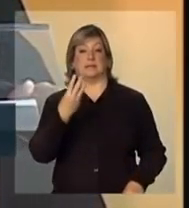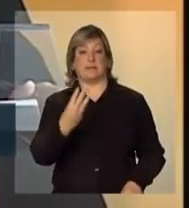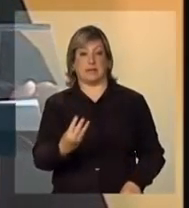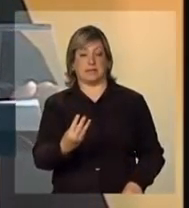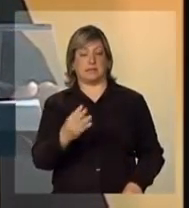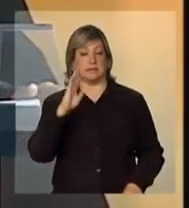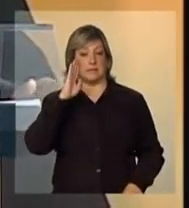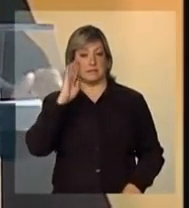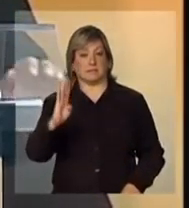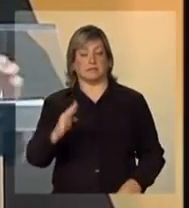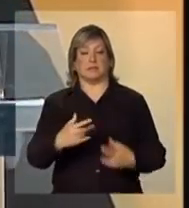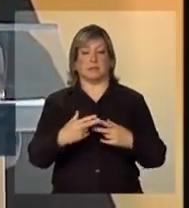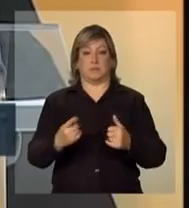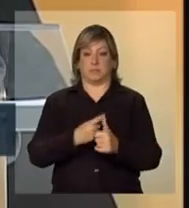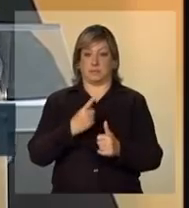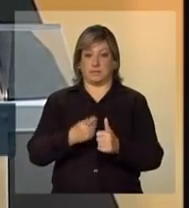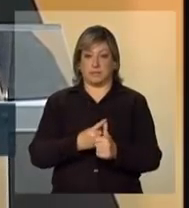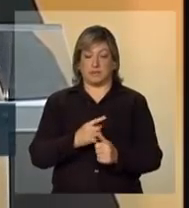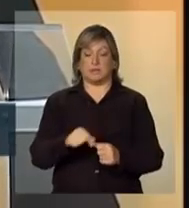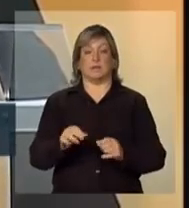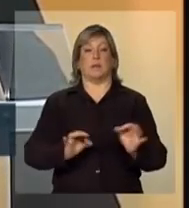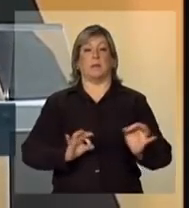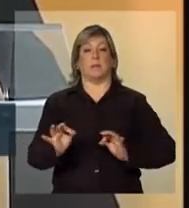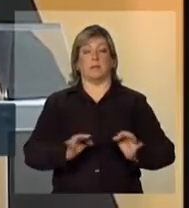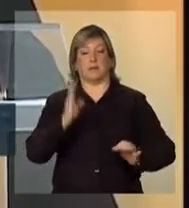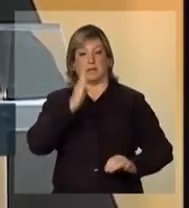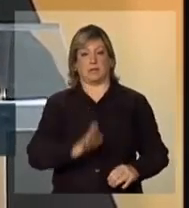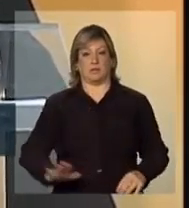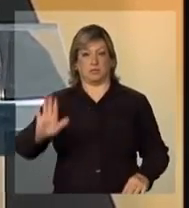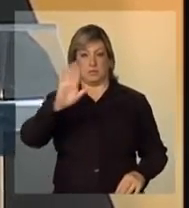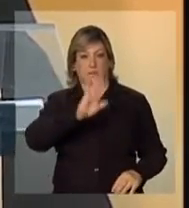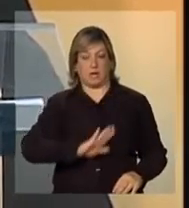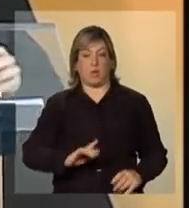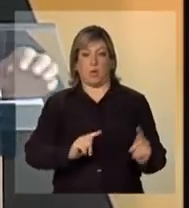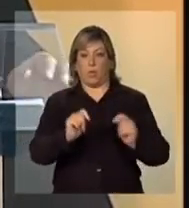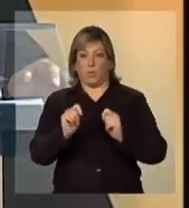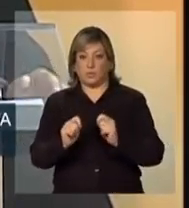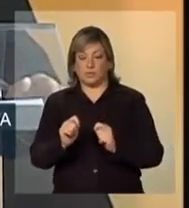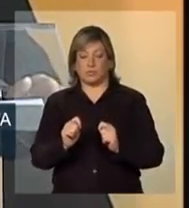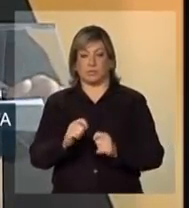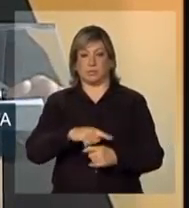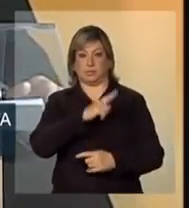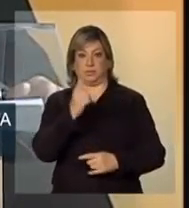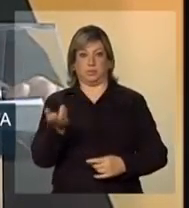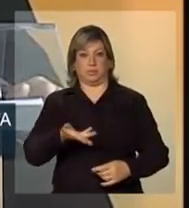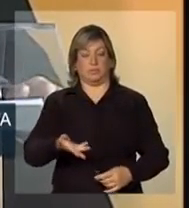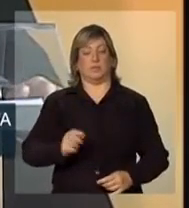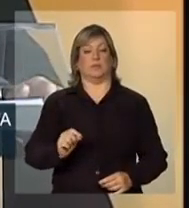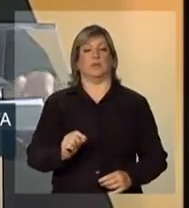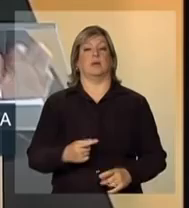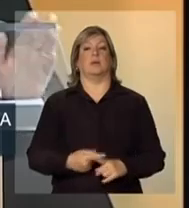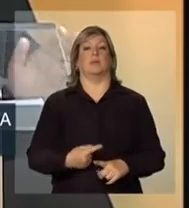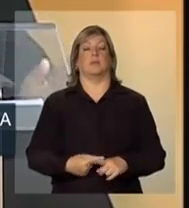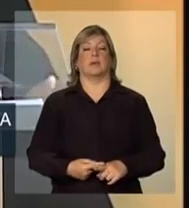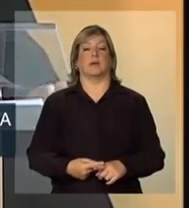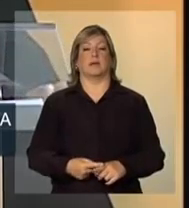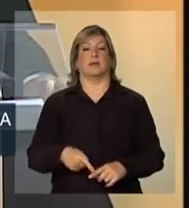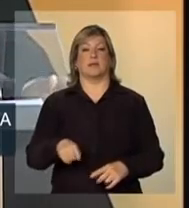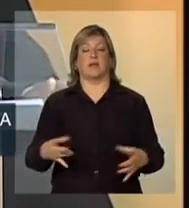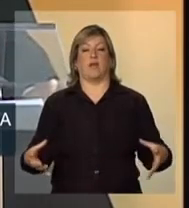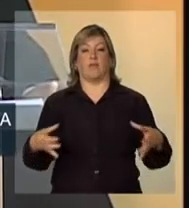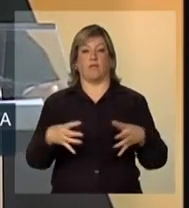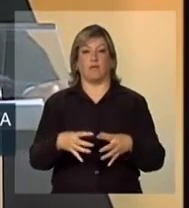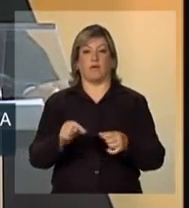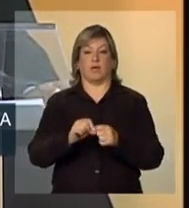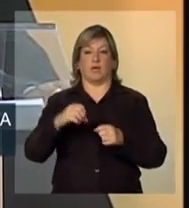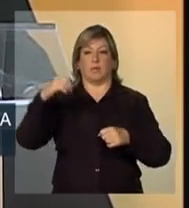frentes. A primeira delas, o Plano Nacional de Controle de Velocidade, que envolve a instalação de